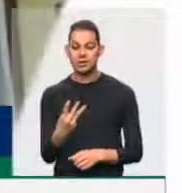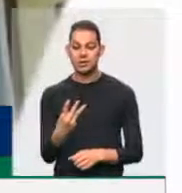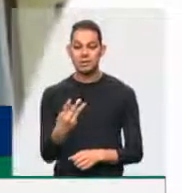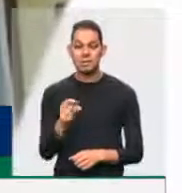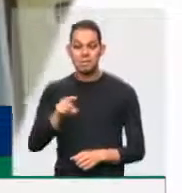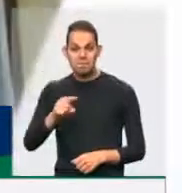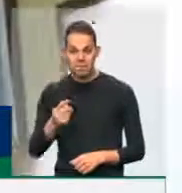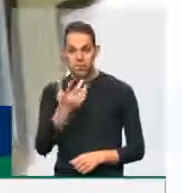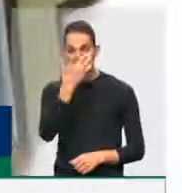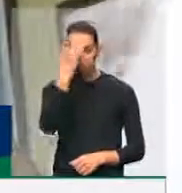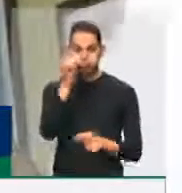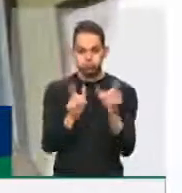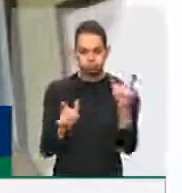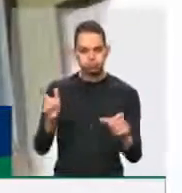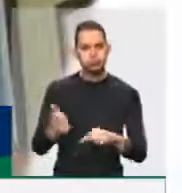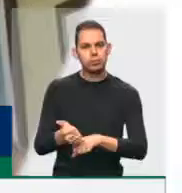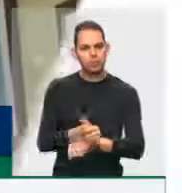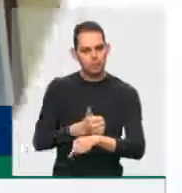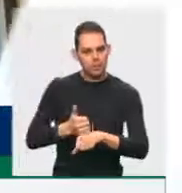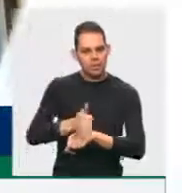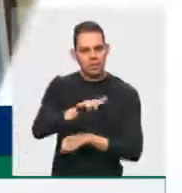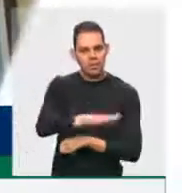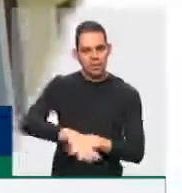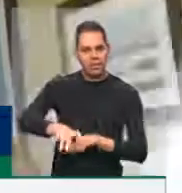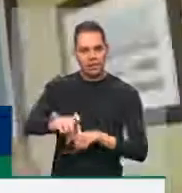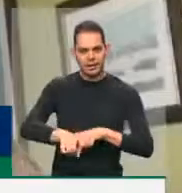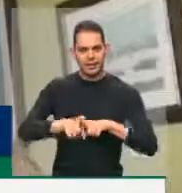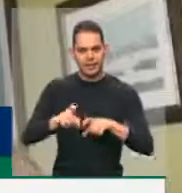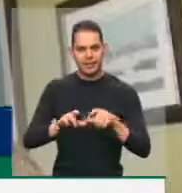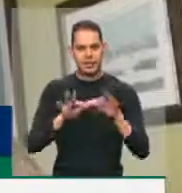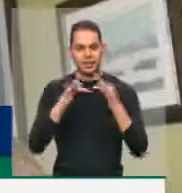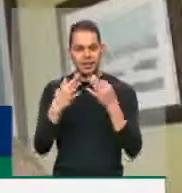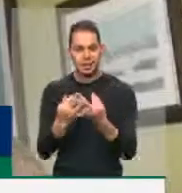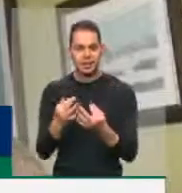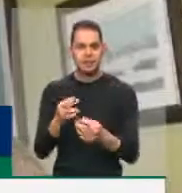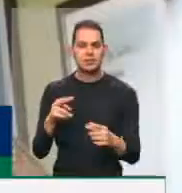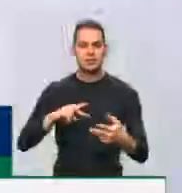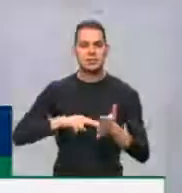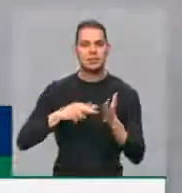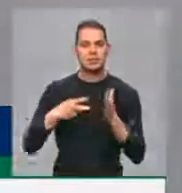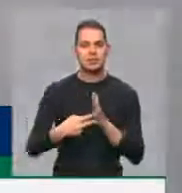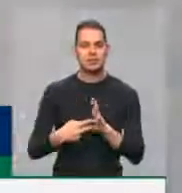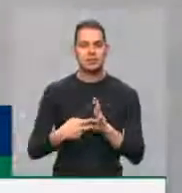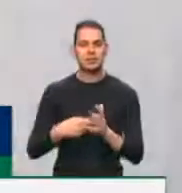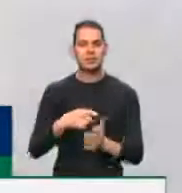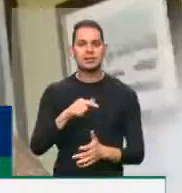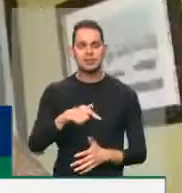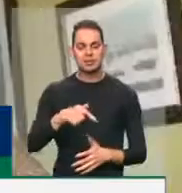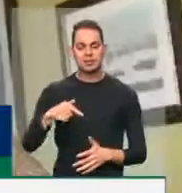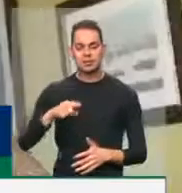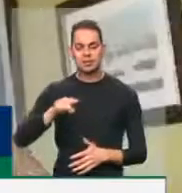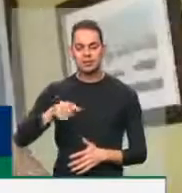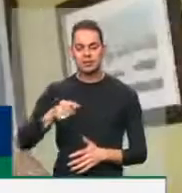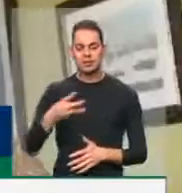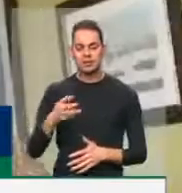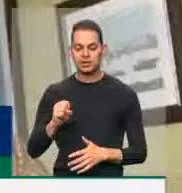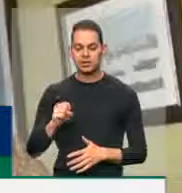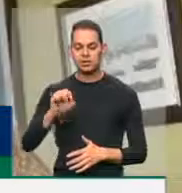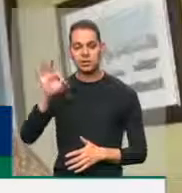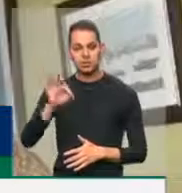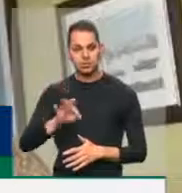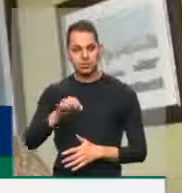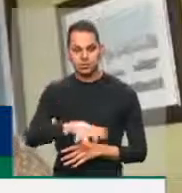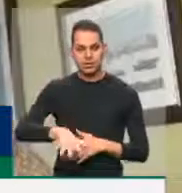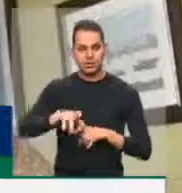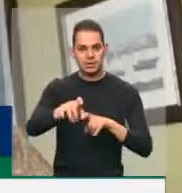familiares, que representam 77,8% dos 762 mil estabelecimentos agropecuários.